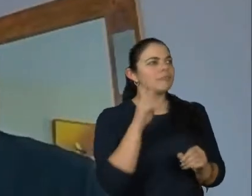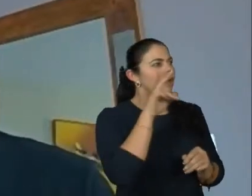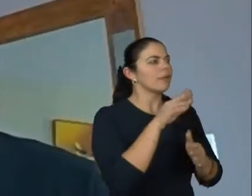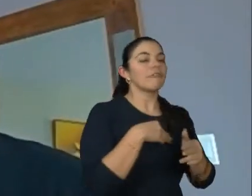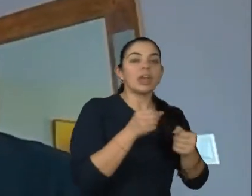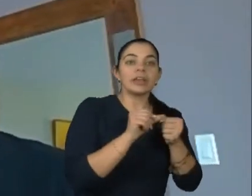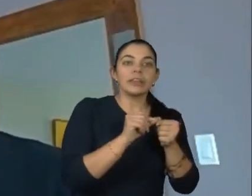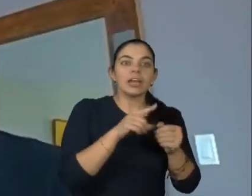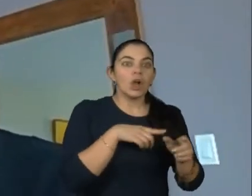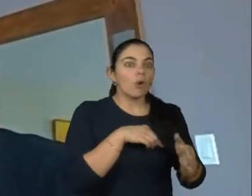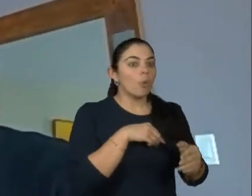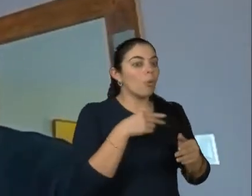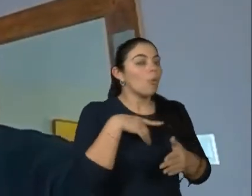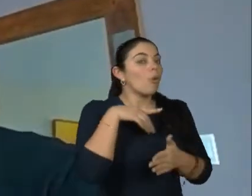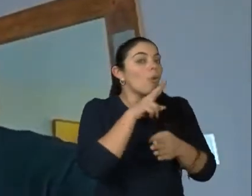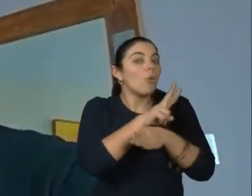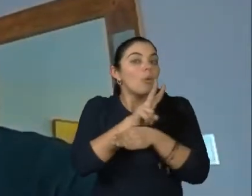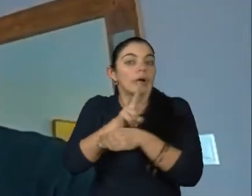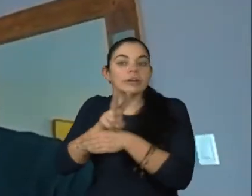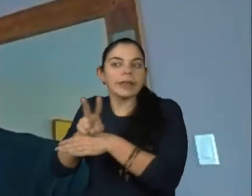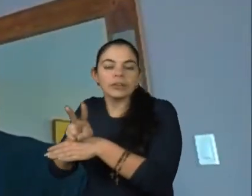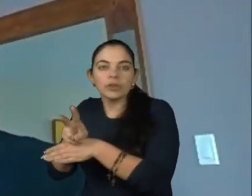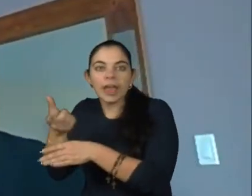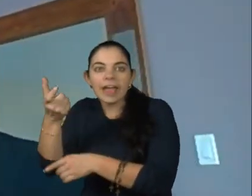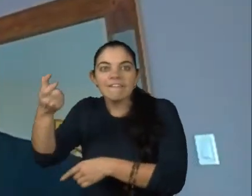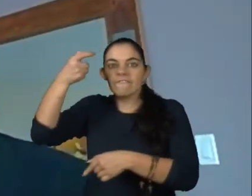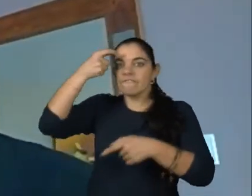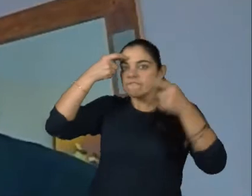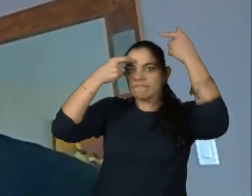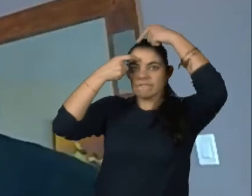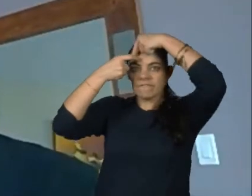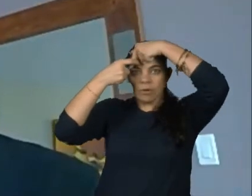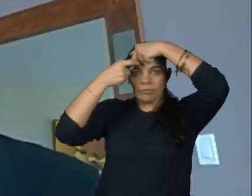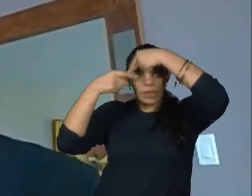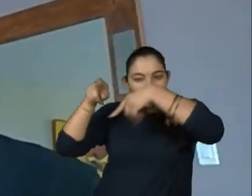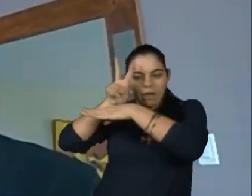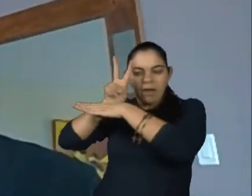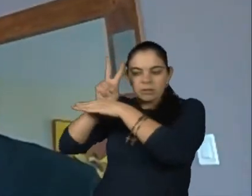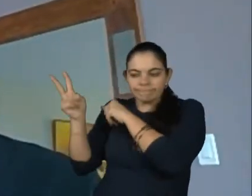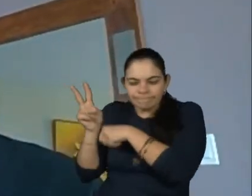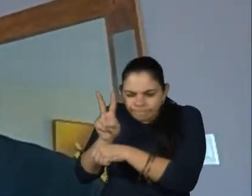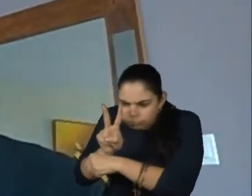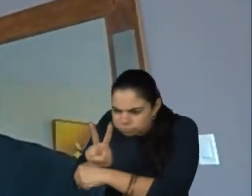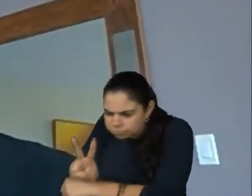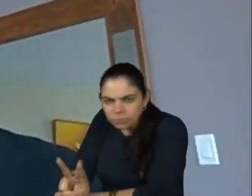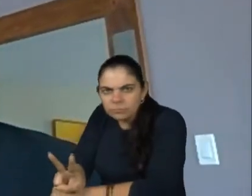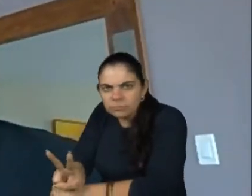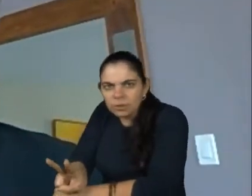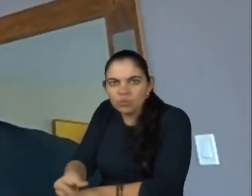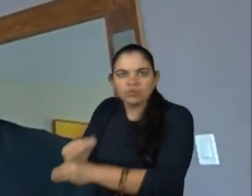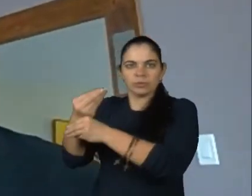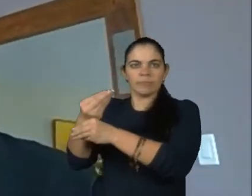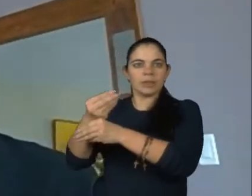mora o risco da gente entrar num viés inconsciente de superproteção. Então, começando a trazer a questão da infância, né? A